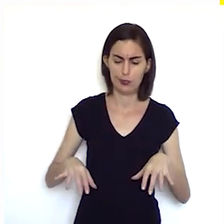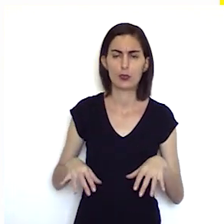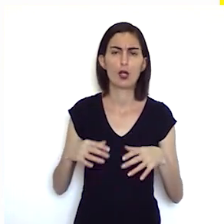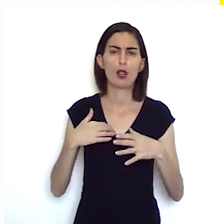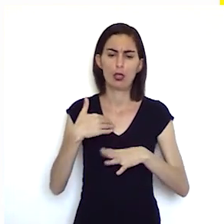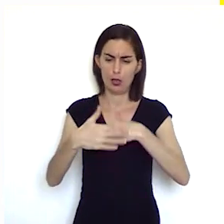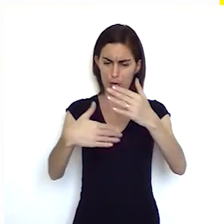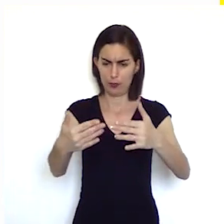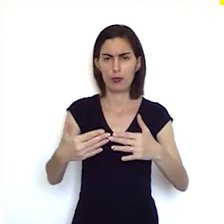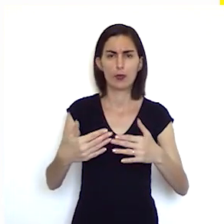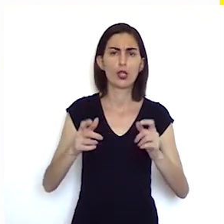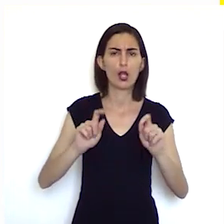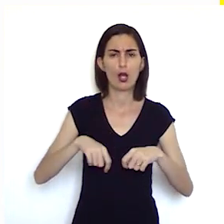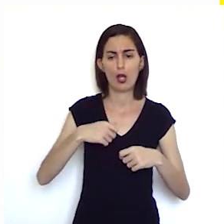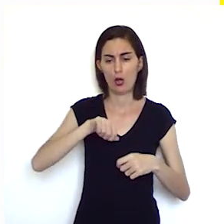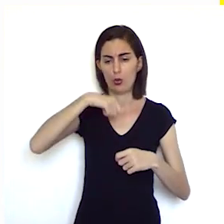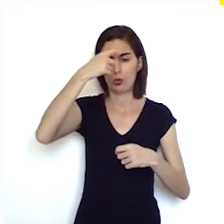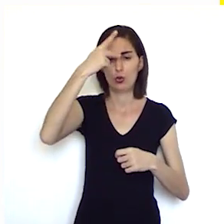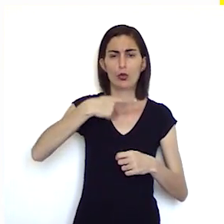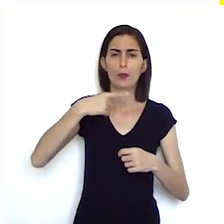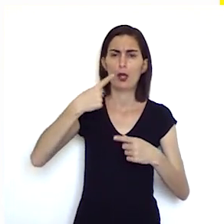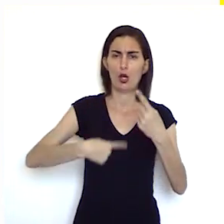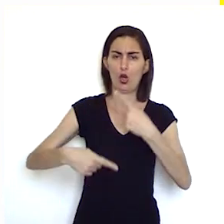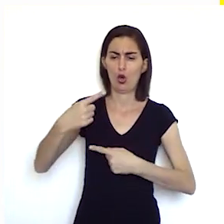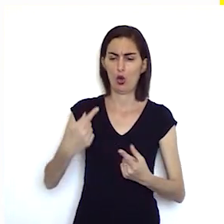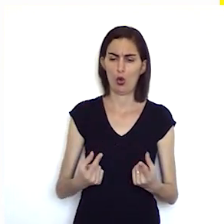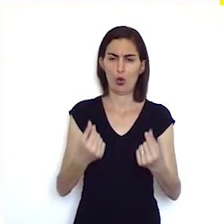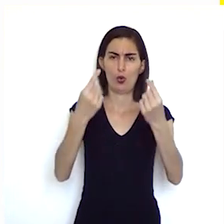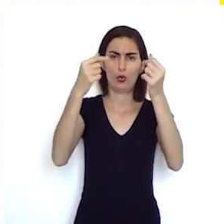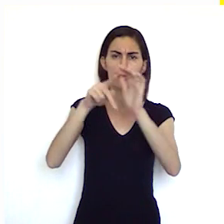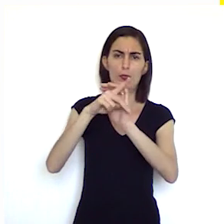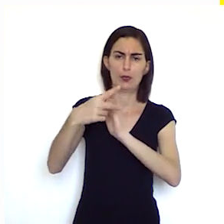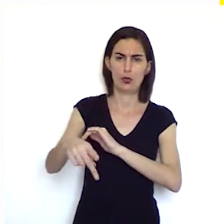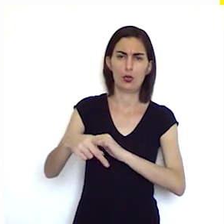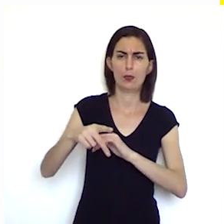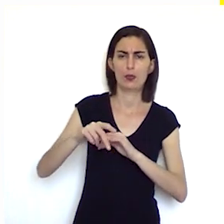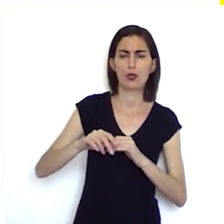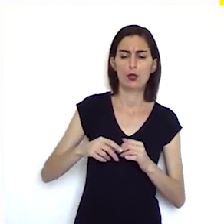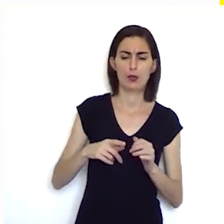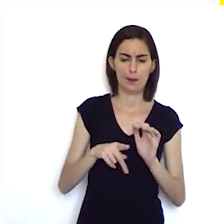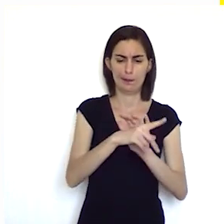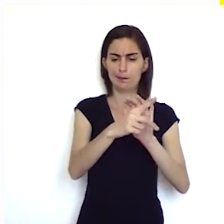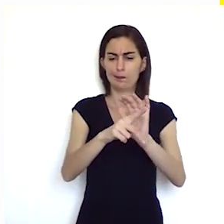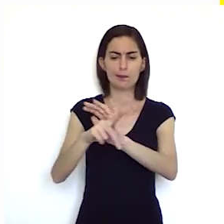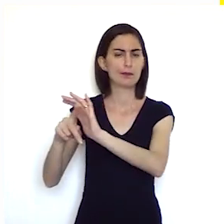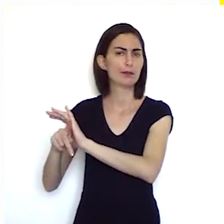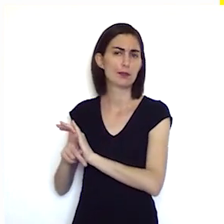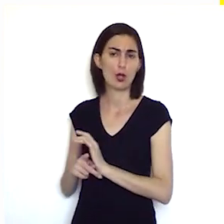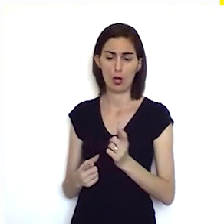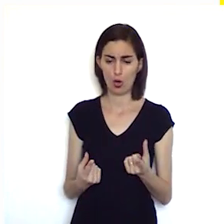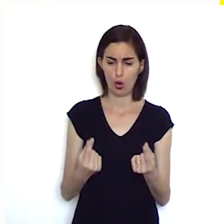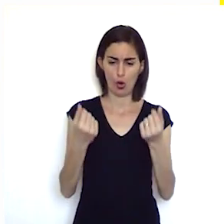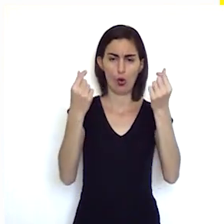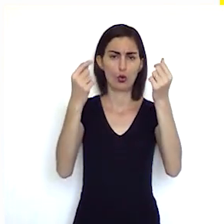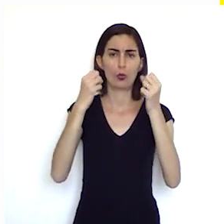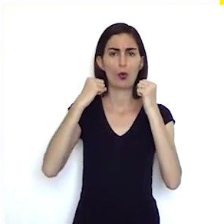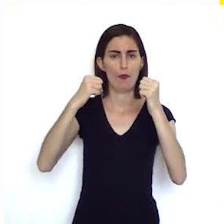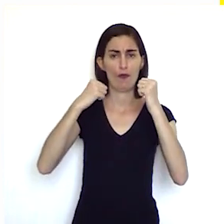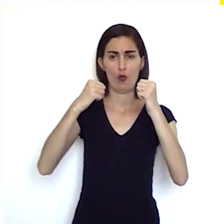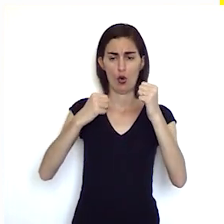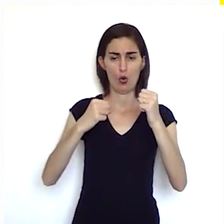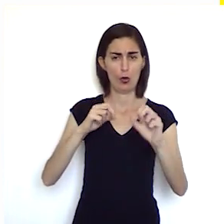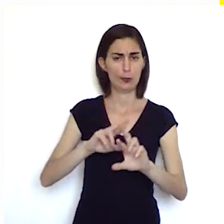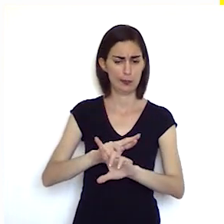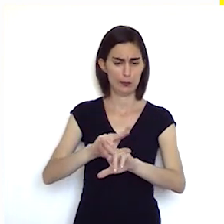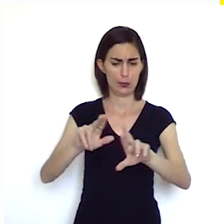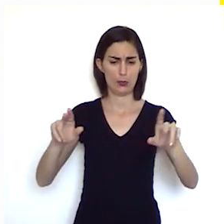permitiam autonomia econômica em relação à metrópole pois constituíram uma economia forte e